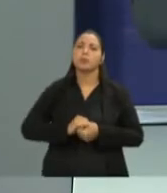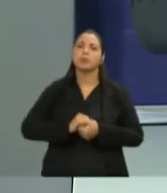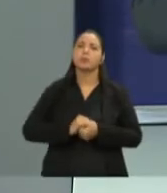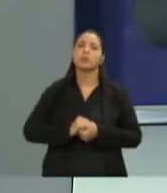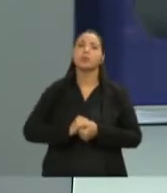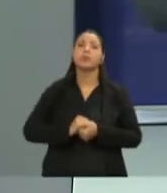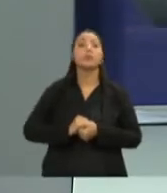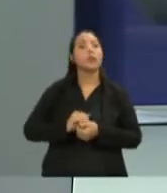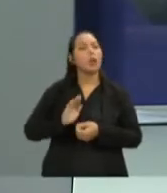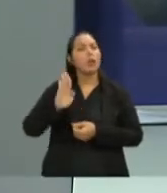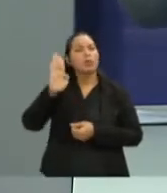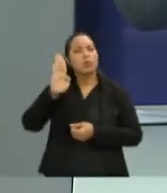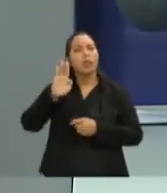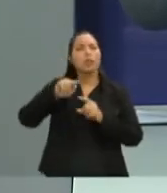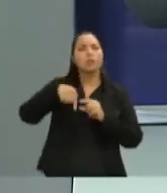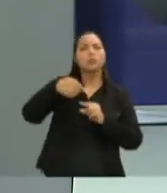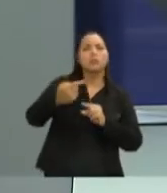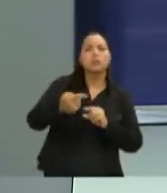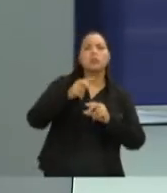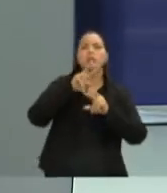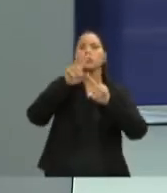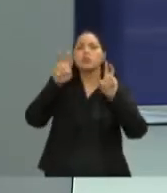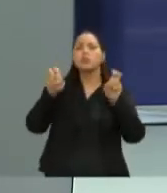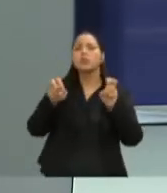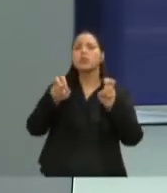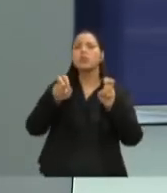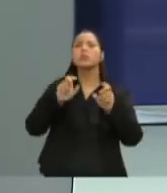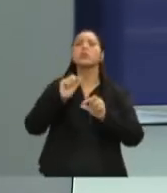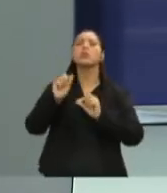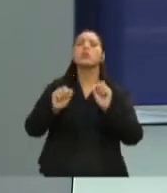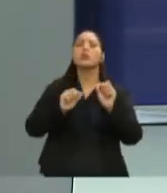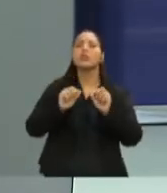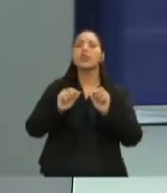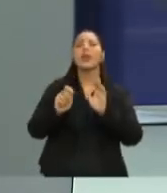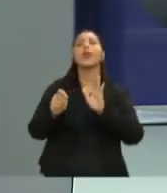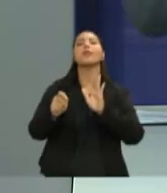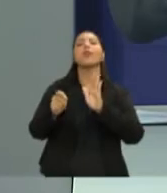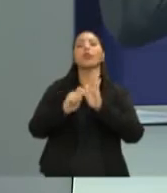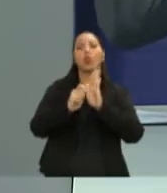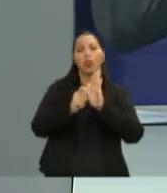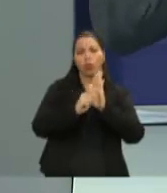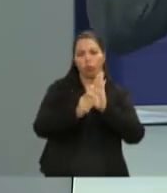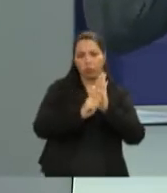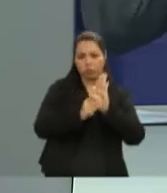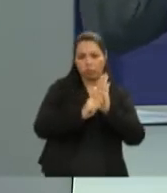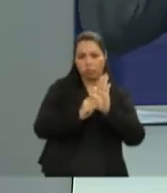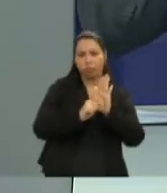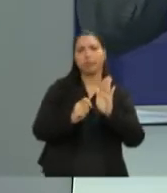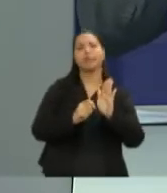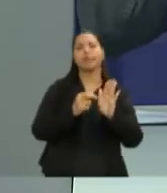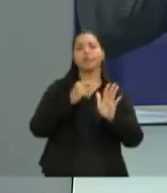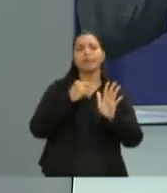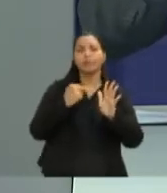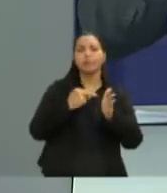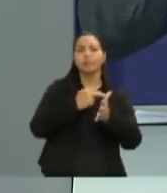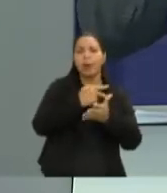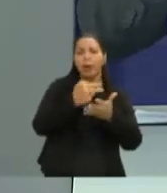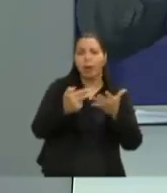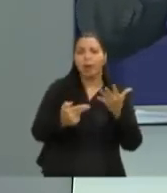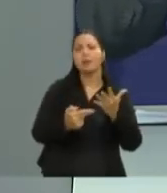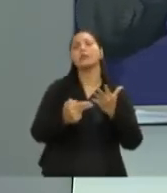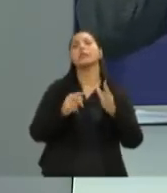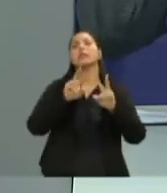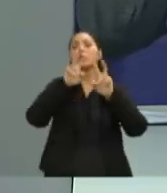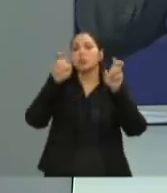Candidatos, o próximo tema. Aqui, candidatos. Drogas. Drogas é o tema da próxima